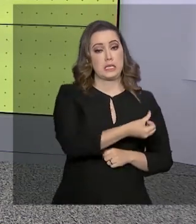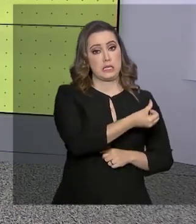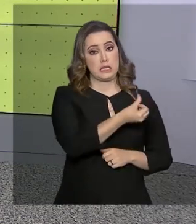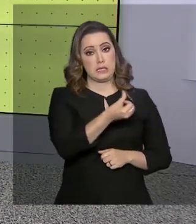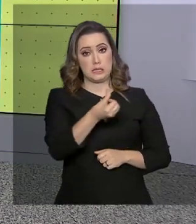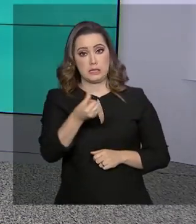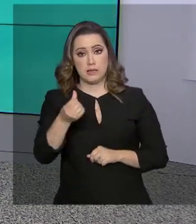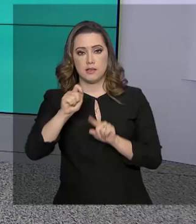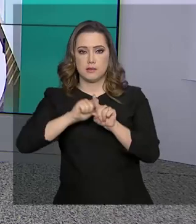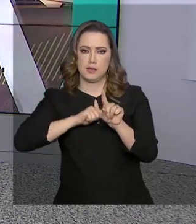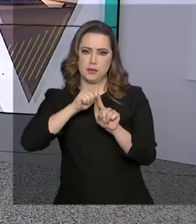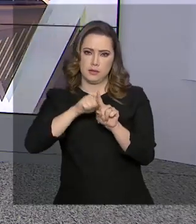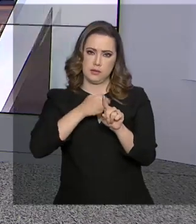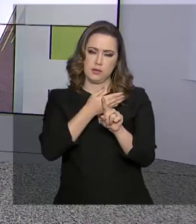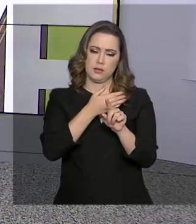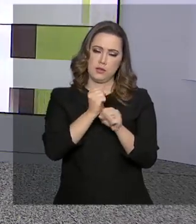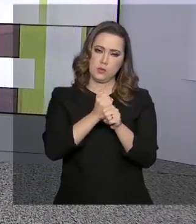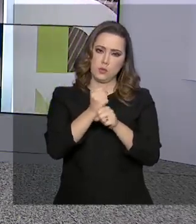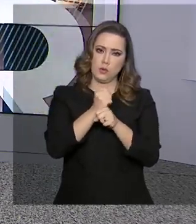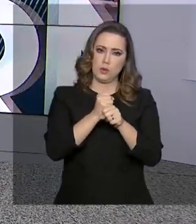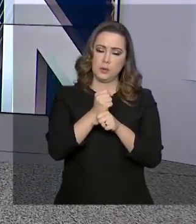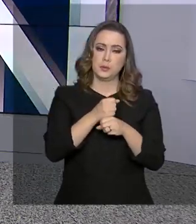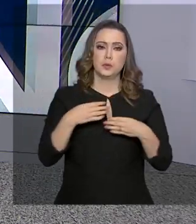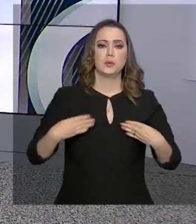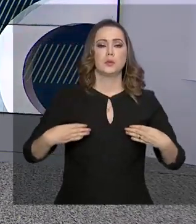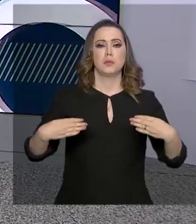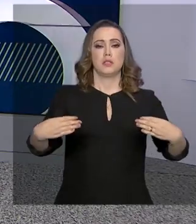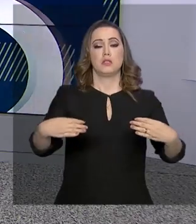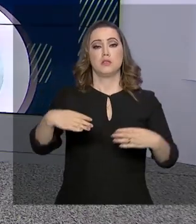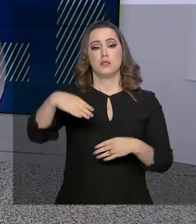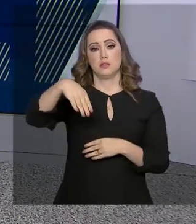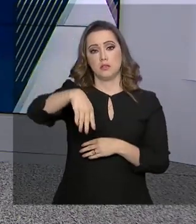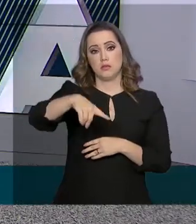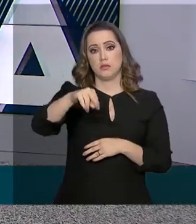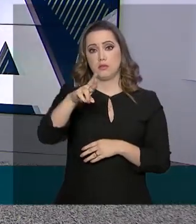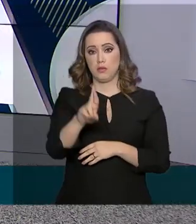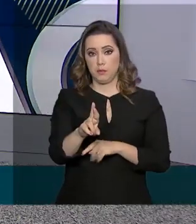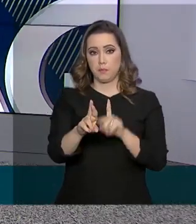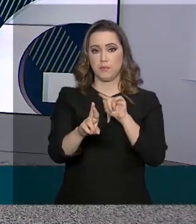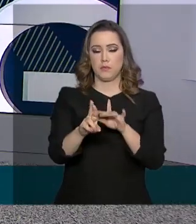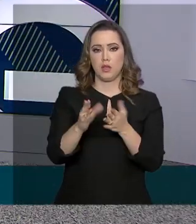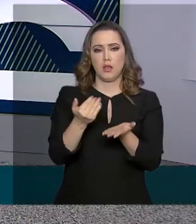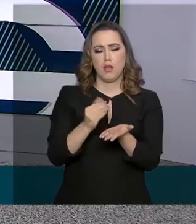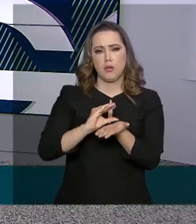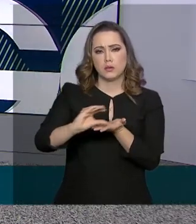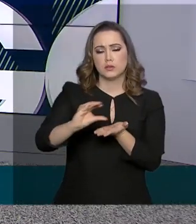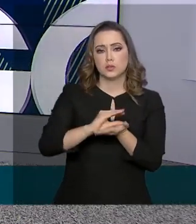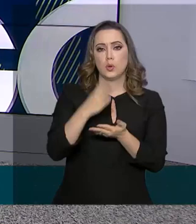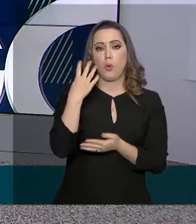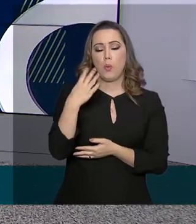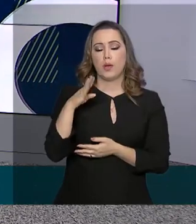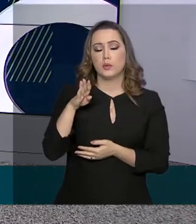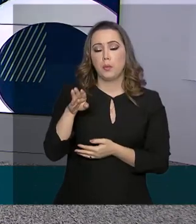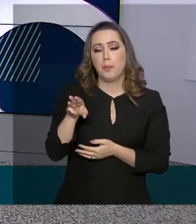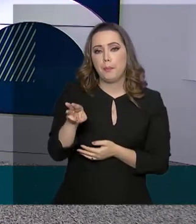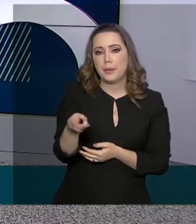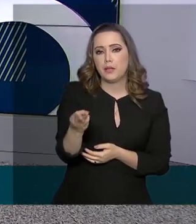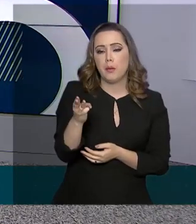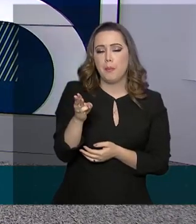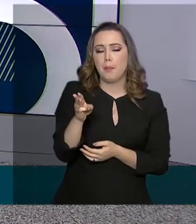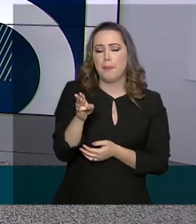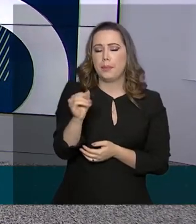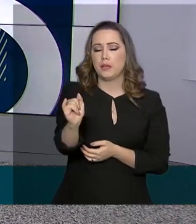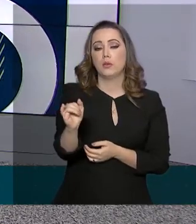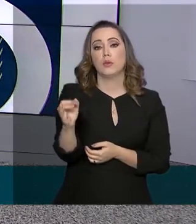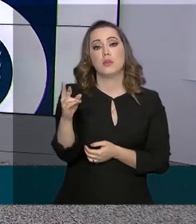meses do ano, o Ministério do Desenvolvimento Regional investiu mais de 4 bilhões e meio de reais em obras de habitação popular, segurança